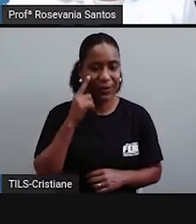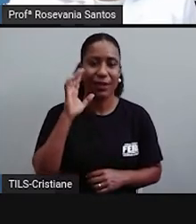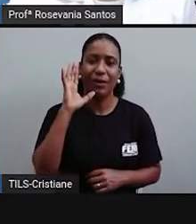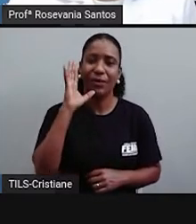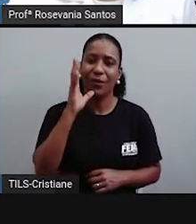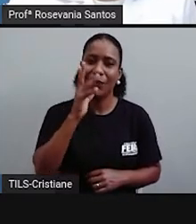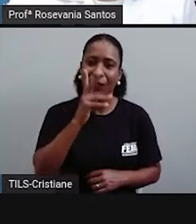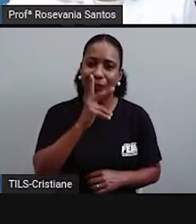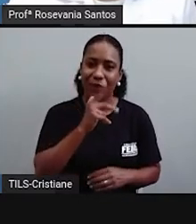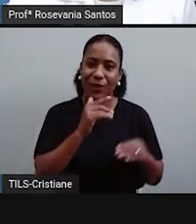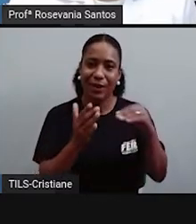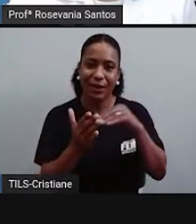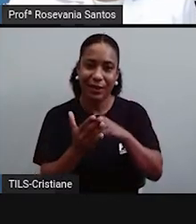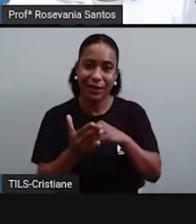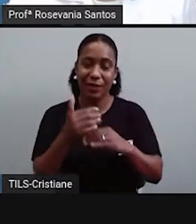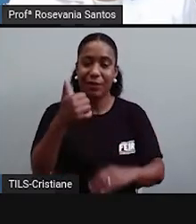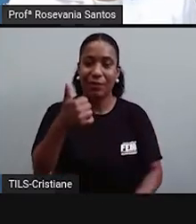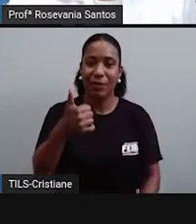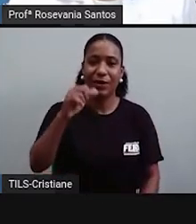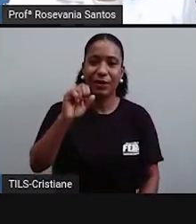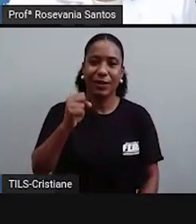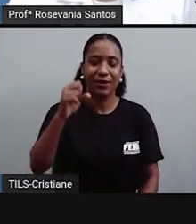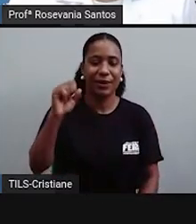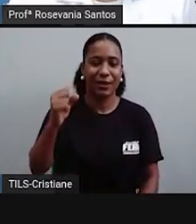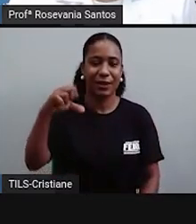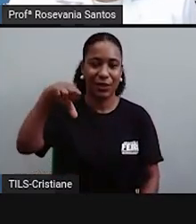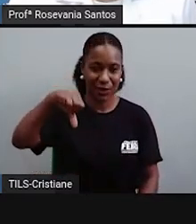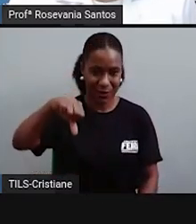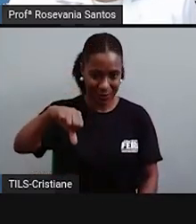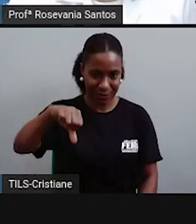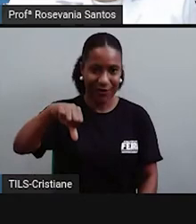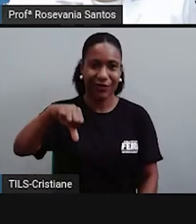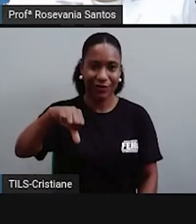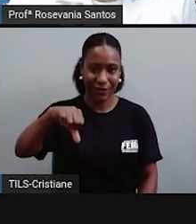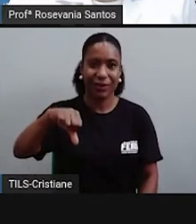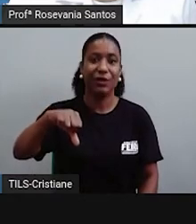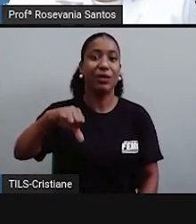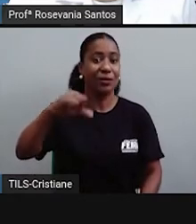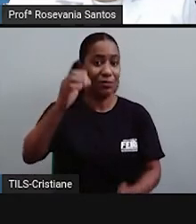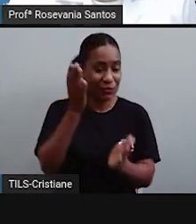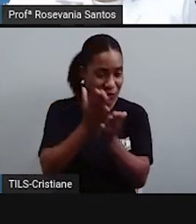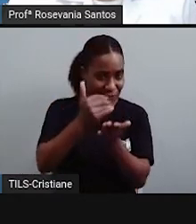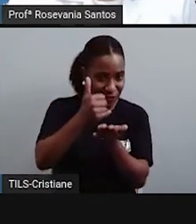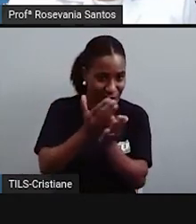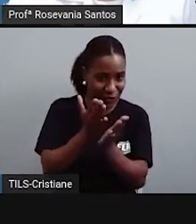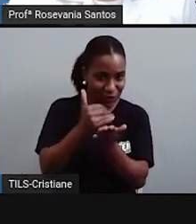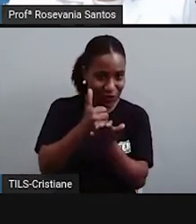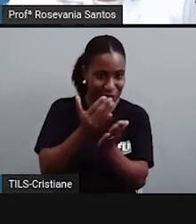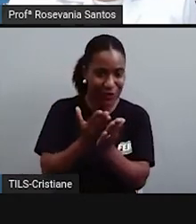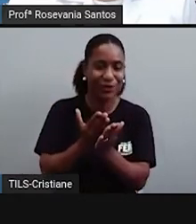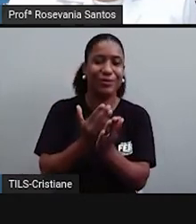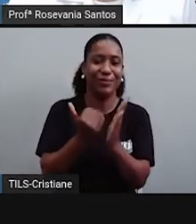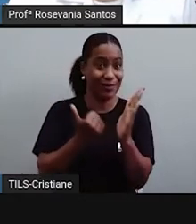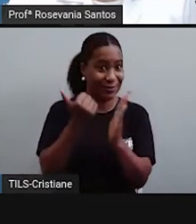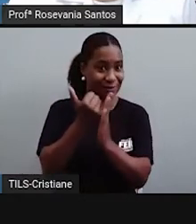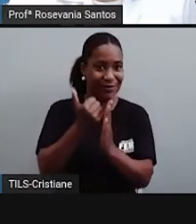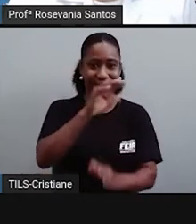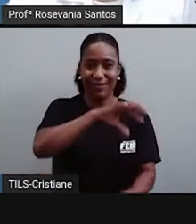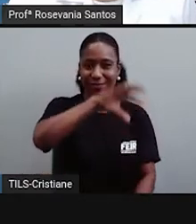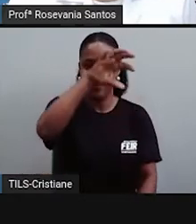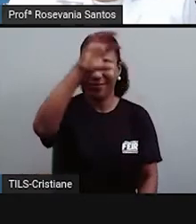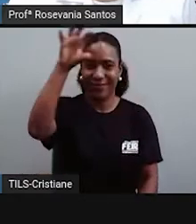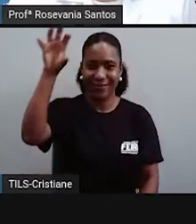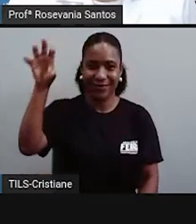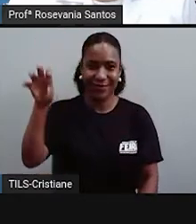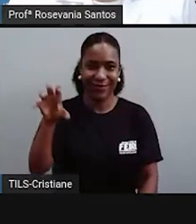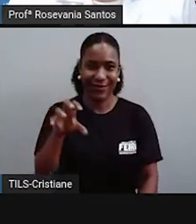até 1889, quando tínhamos mais novas divisões aqui. Ó, percebe aqui, né? A nossa Bahia,